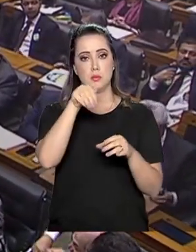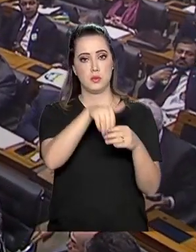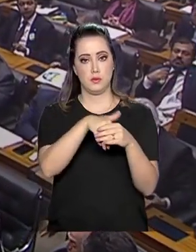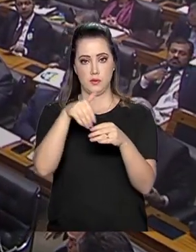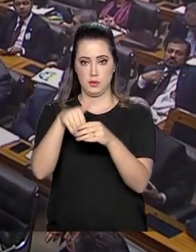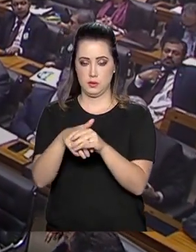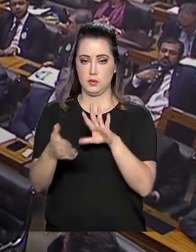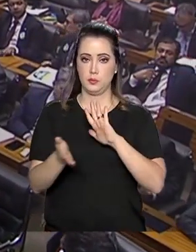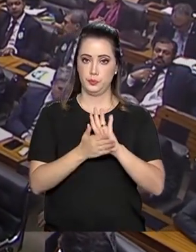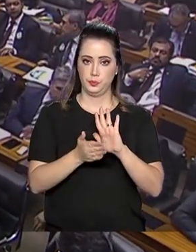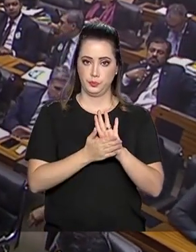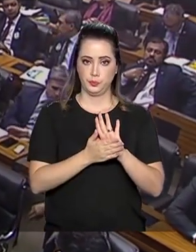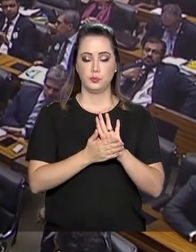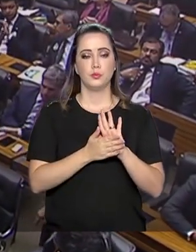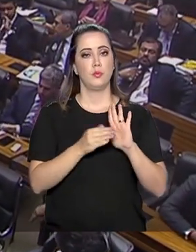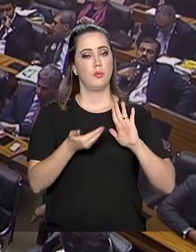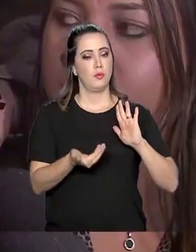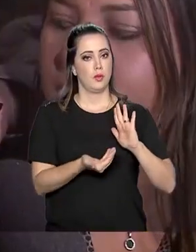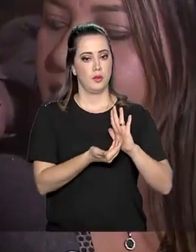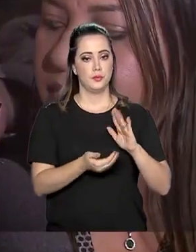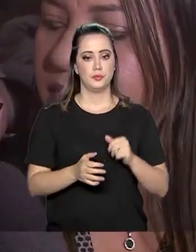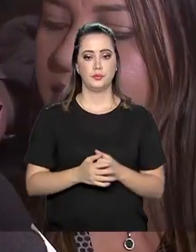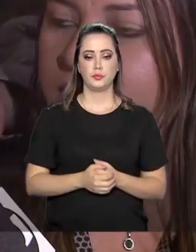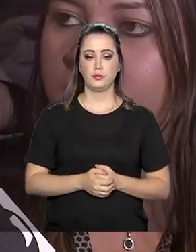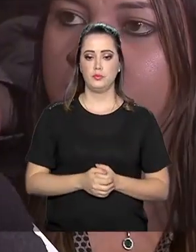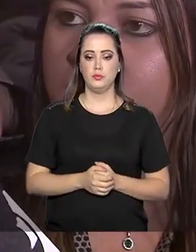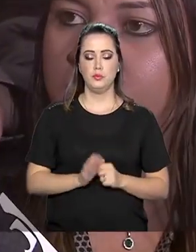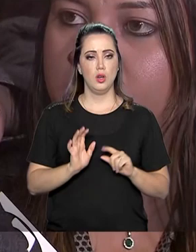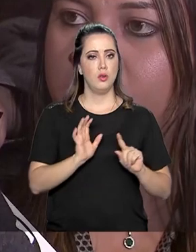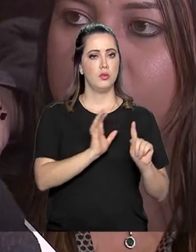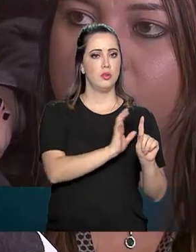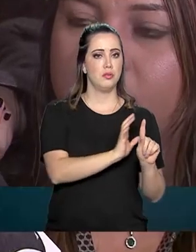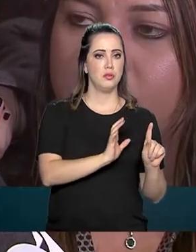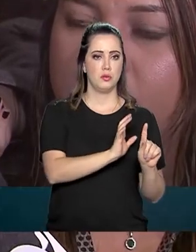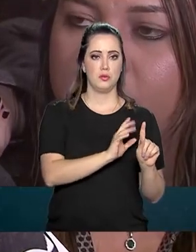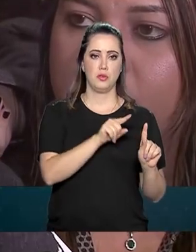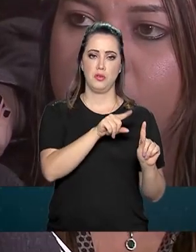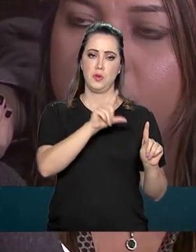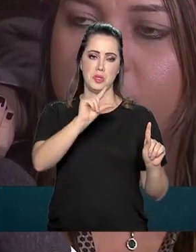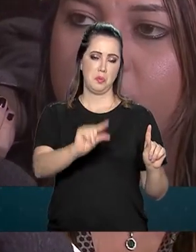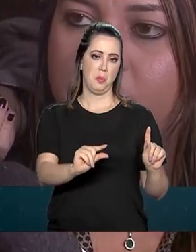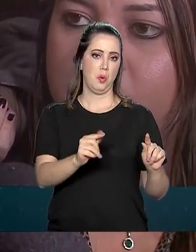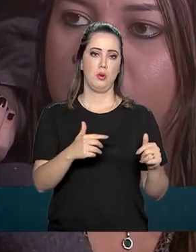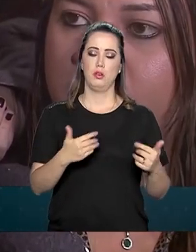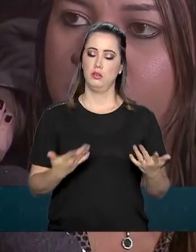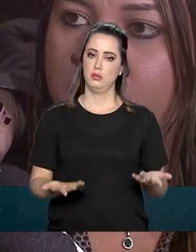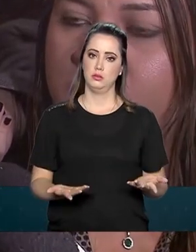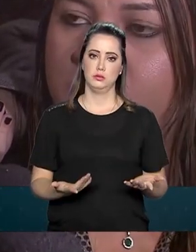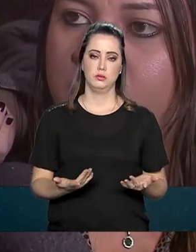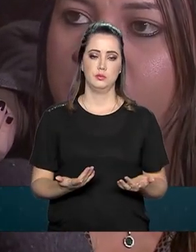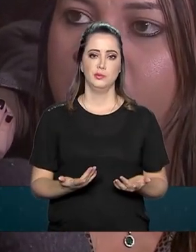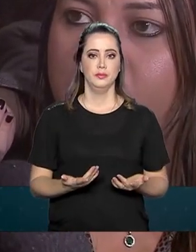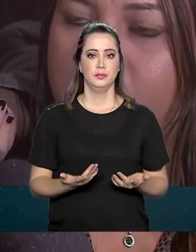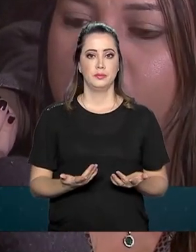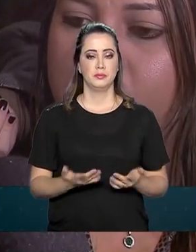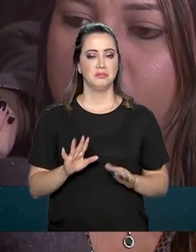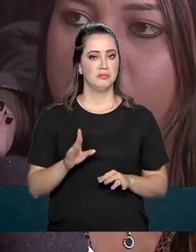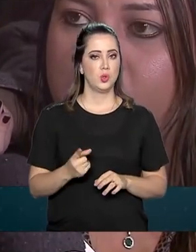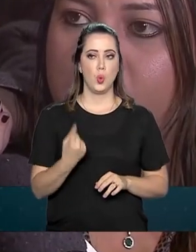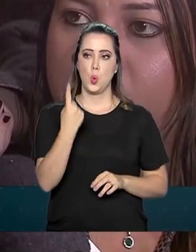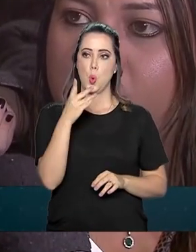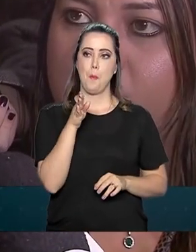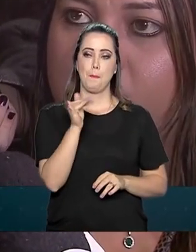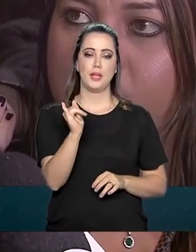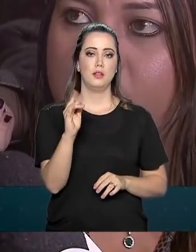proposta no plenário da Câmara. O impacto é muito pequeno, em torno de um